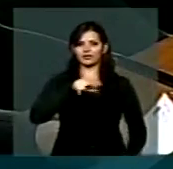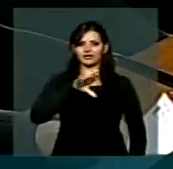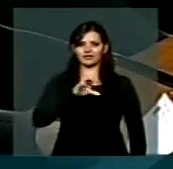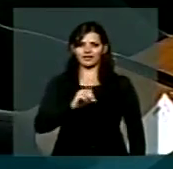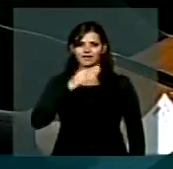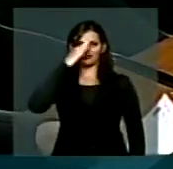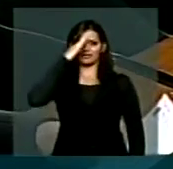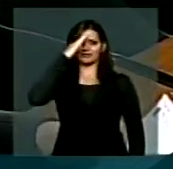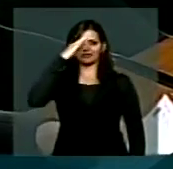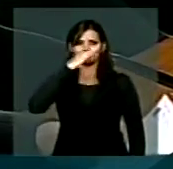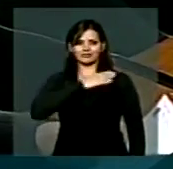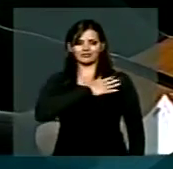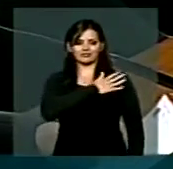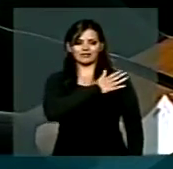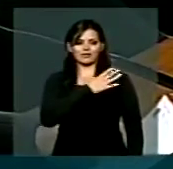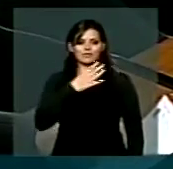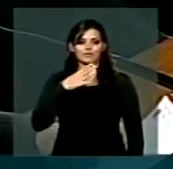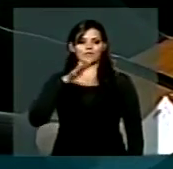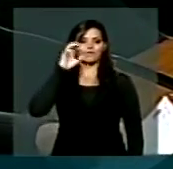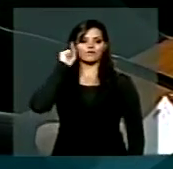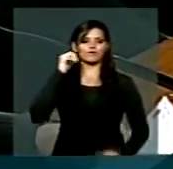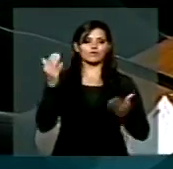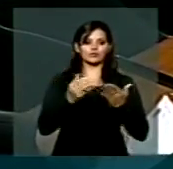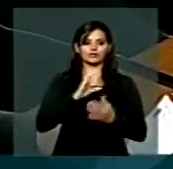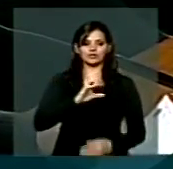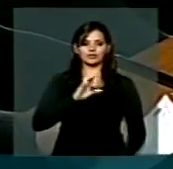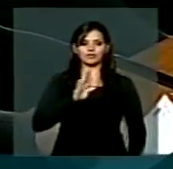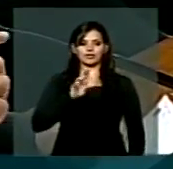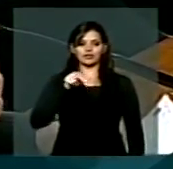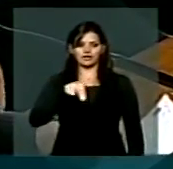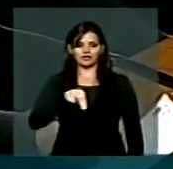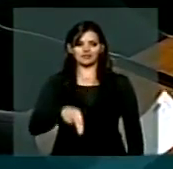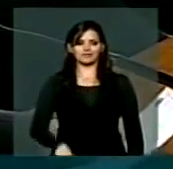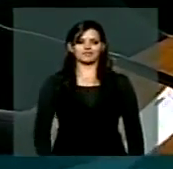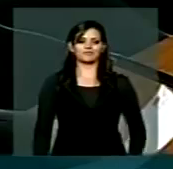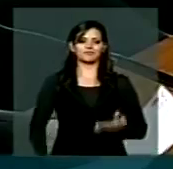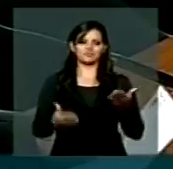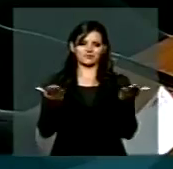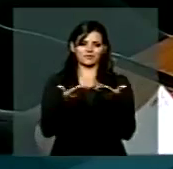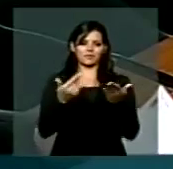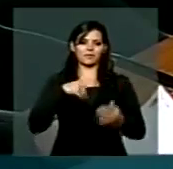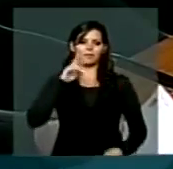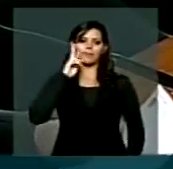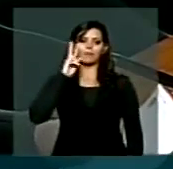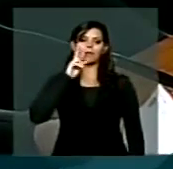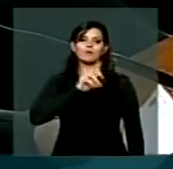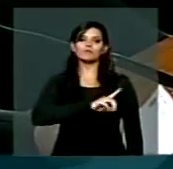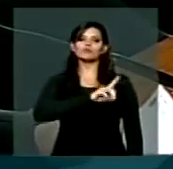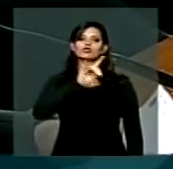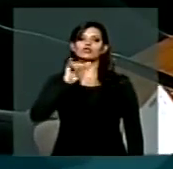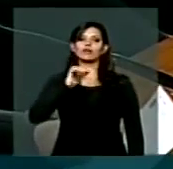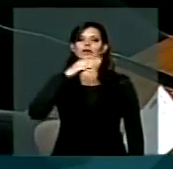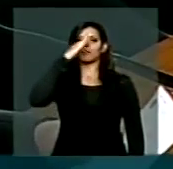e eu escutei de manhã na CBN hoje, lembrando que hoje era o dia do marinheiro.